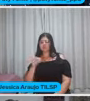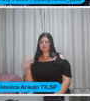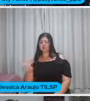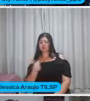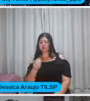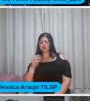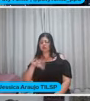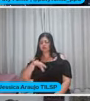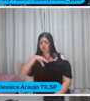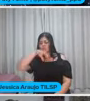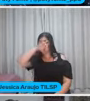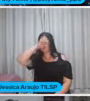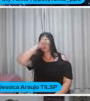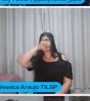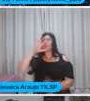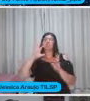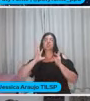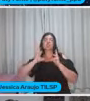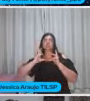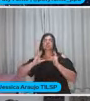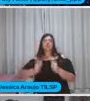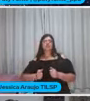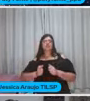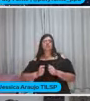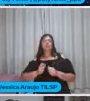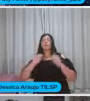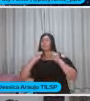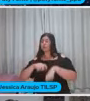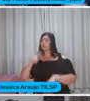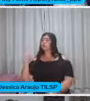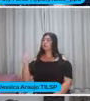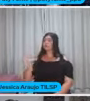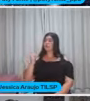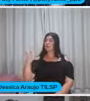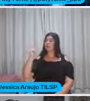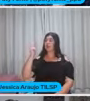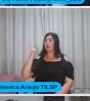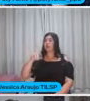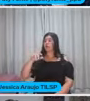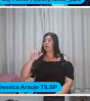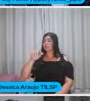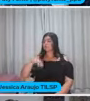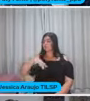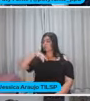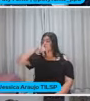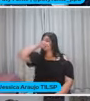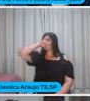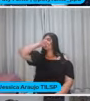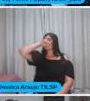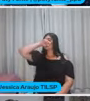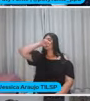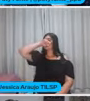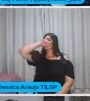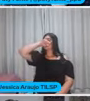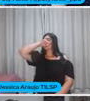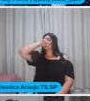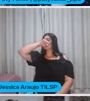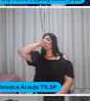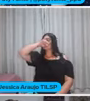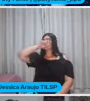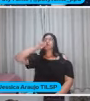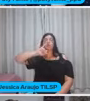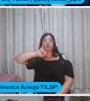limpo Pode, de fato Dar valor Ao ar Equilibrado Só uma criança Que tem a